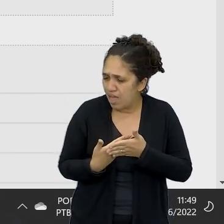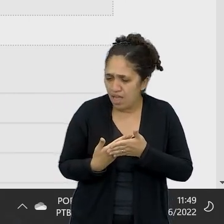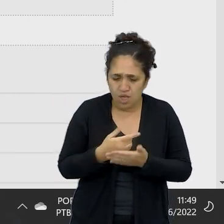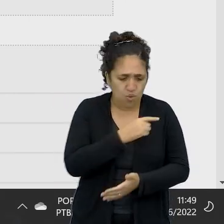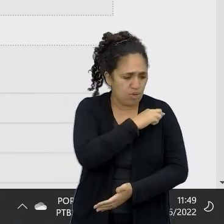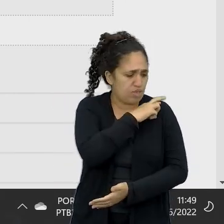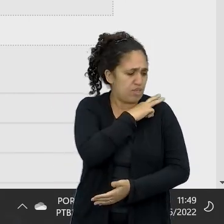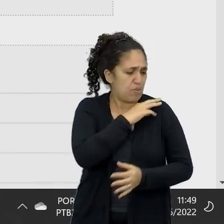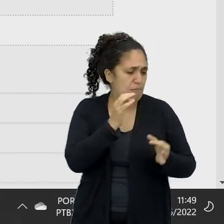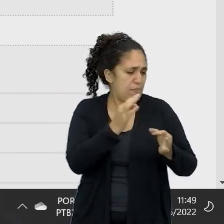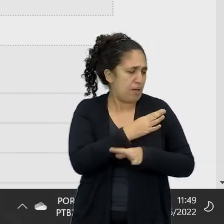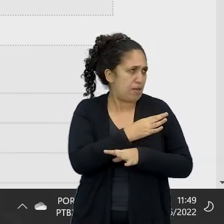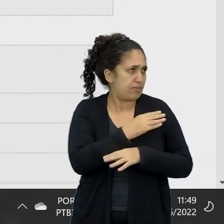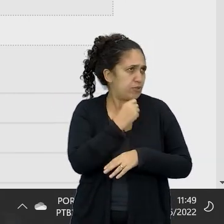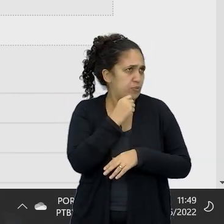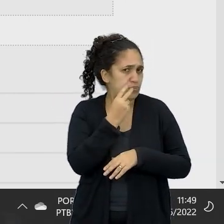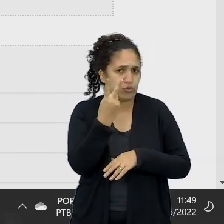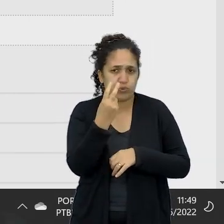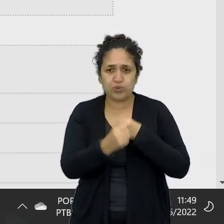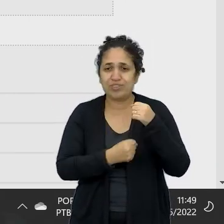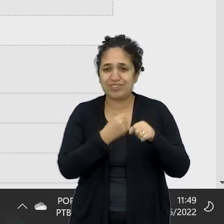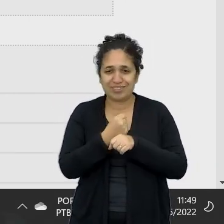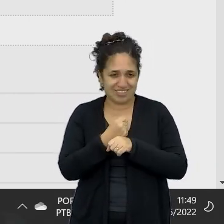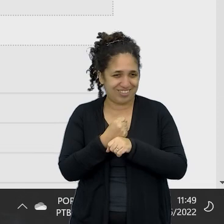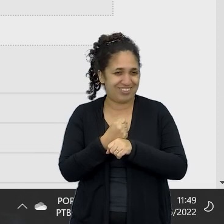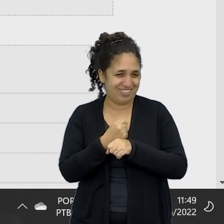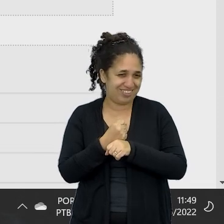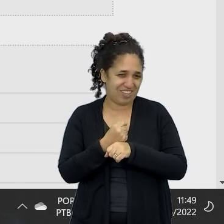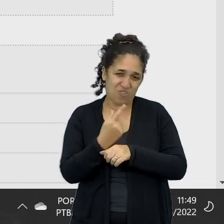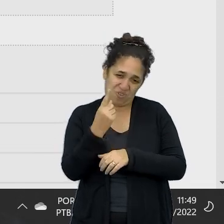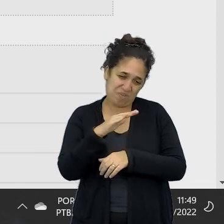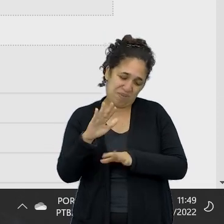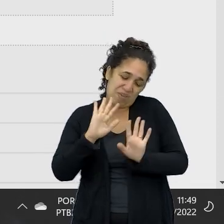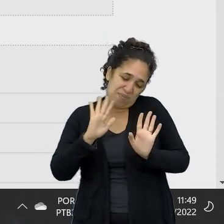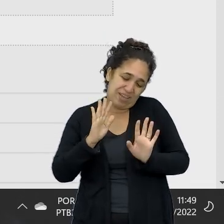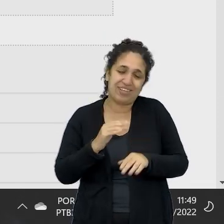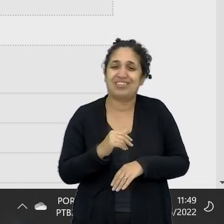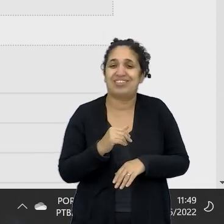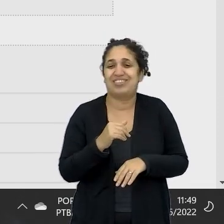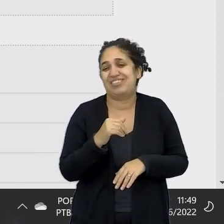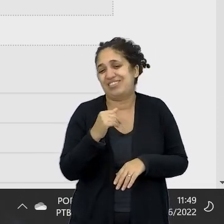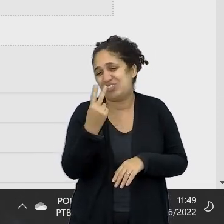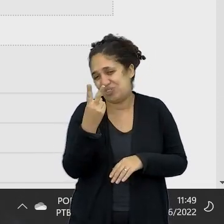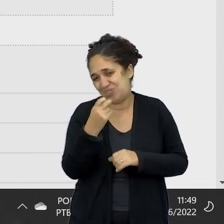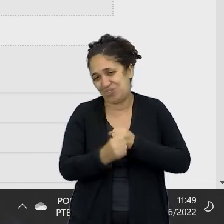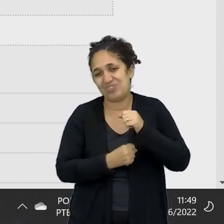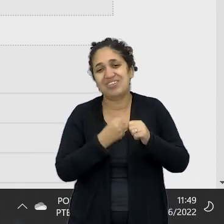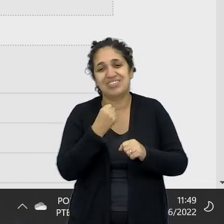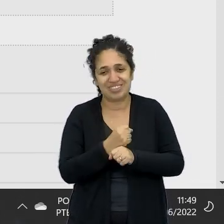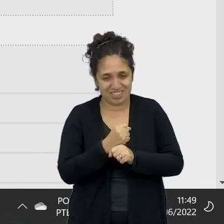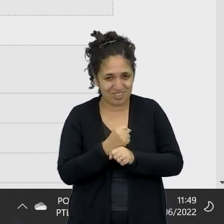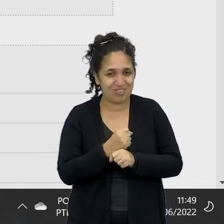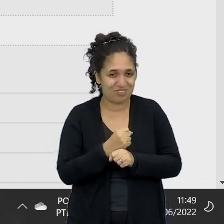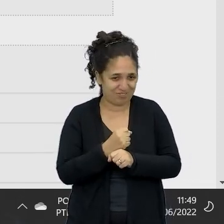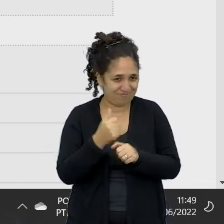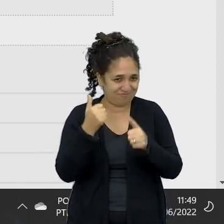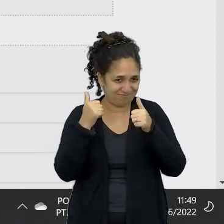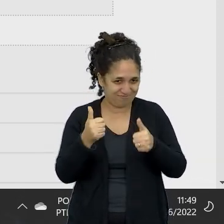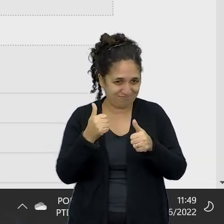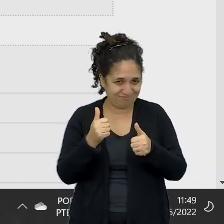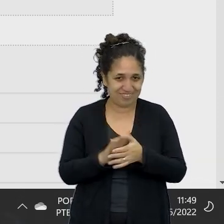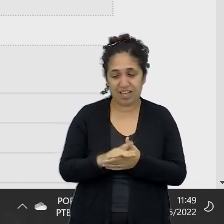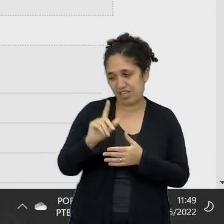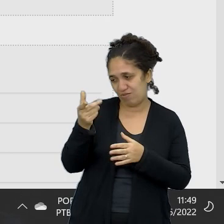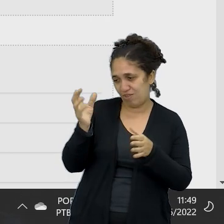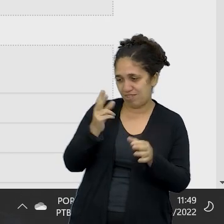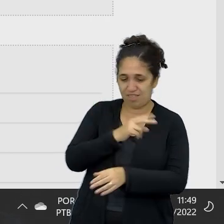médio, então, dois anos. É um ano e meio, na verdade, mas eu não tenho como colocar aqui, um ano e meio, eu vou colocar dois anos, e aí, quando